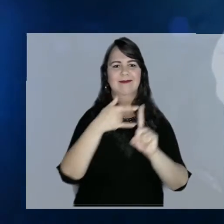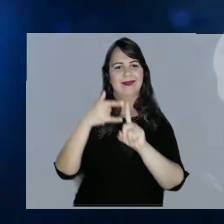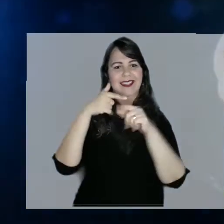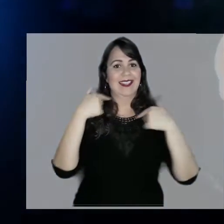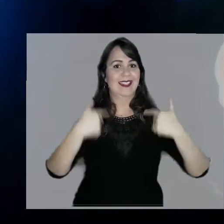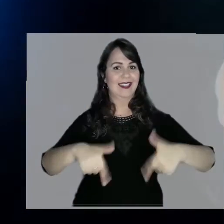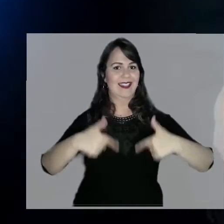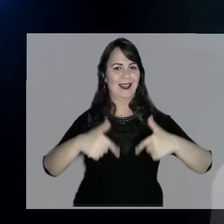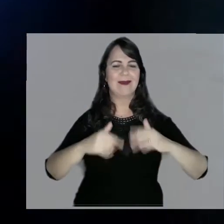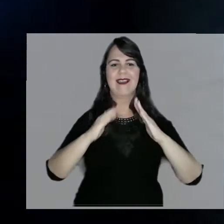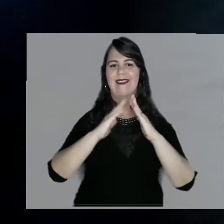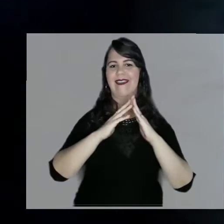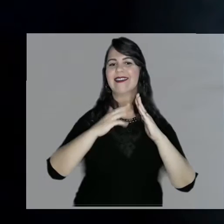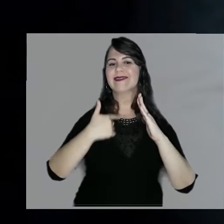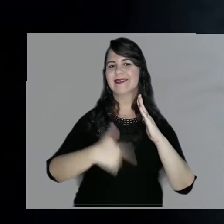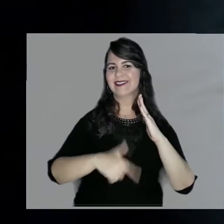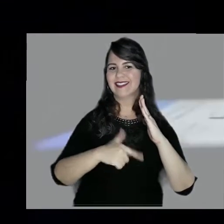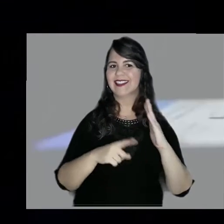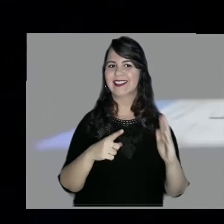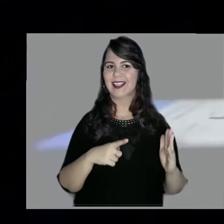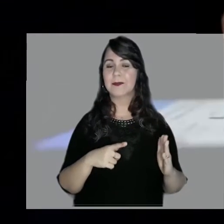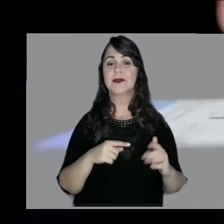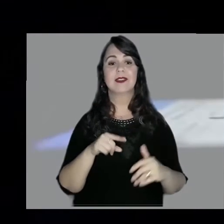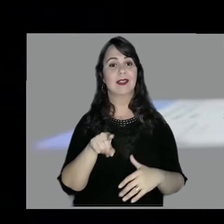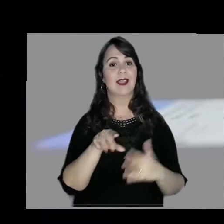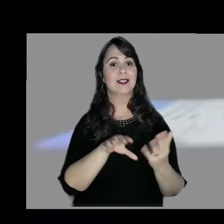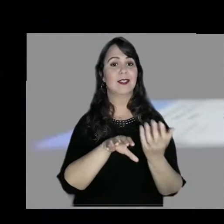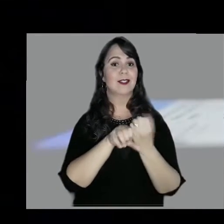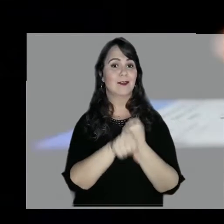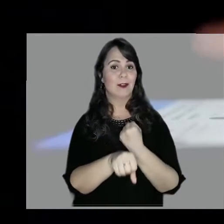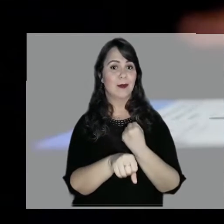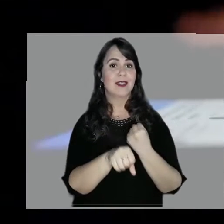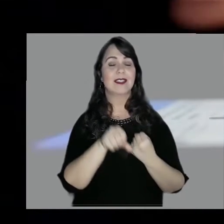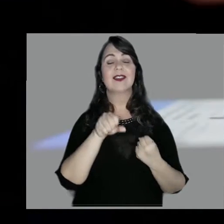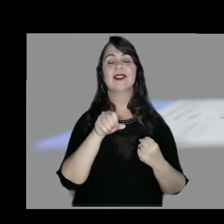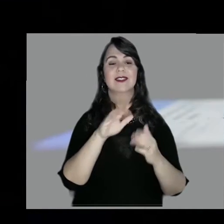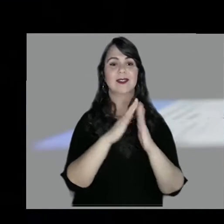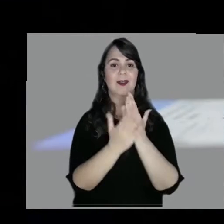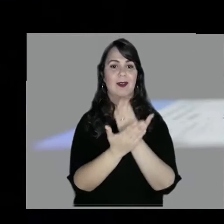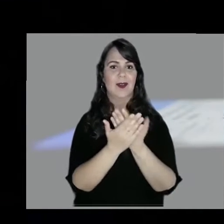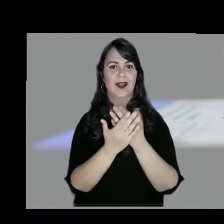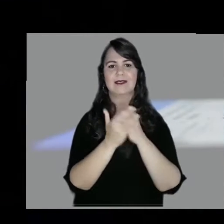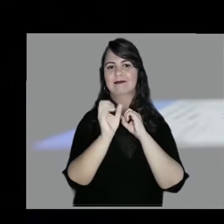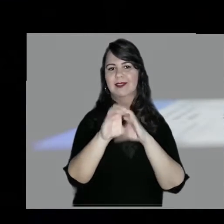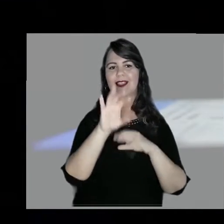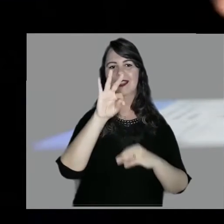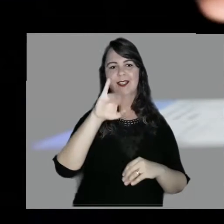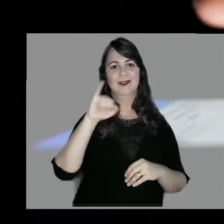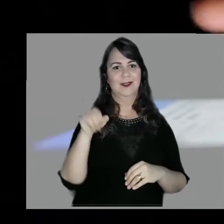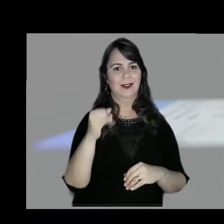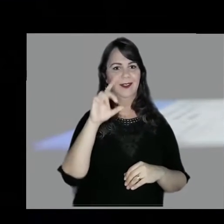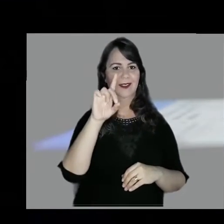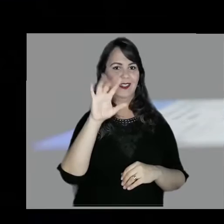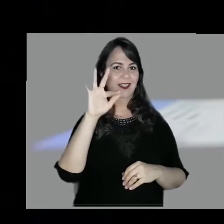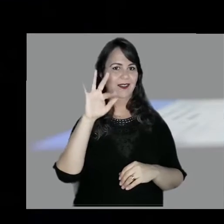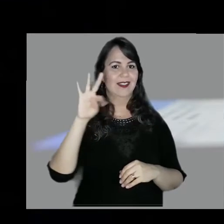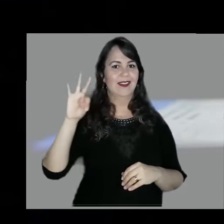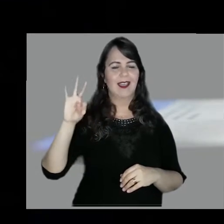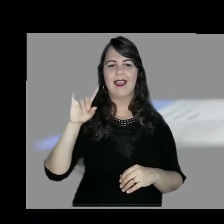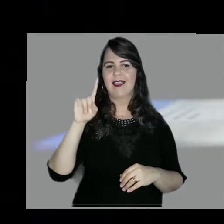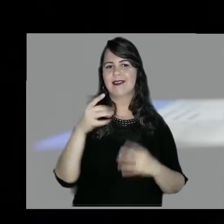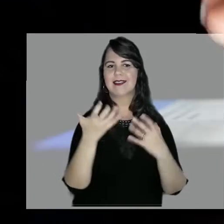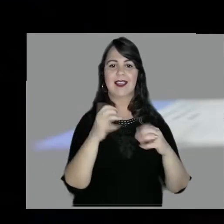e efetiva para todos. E a Escola de formação judiciária do TJDFT, com a missão de